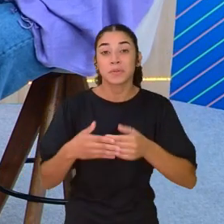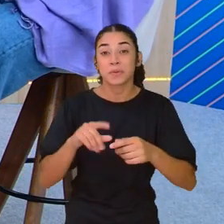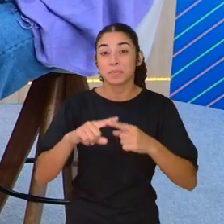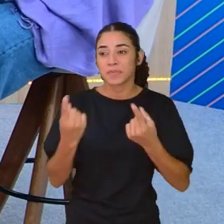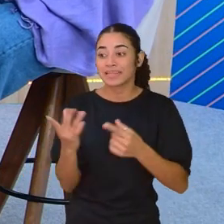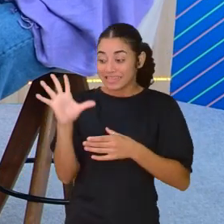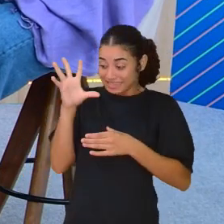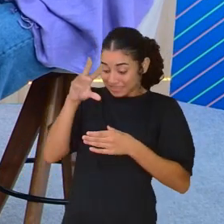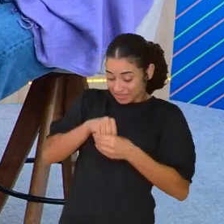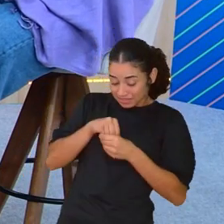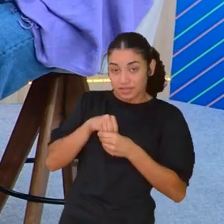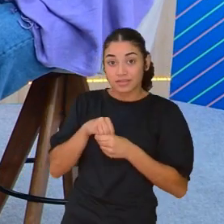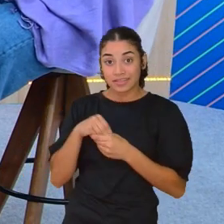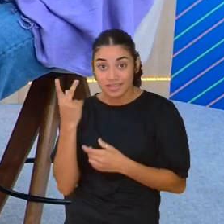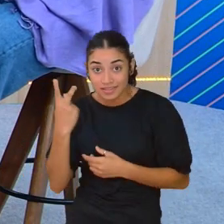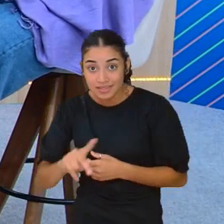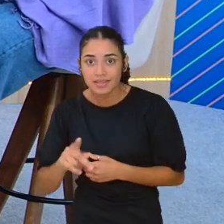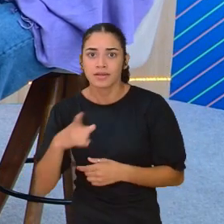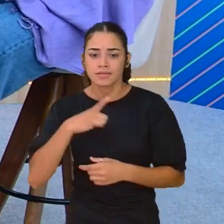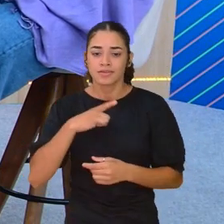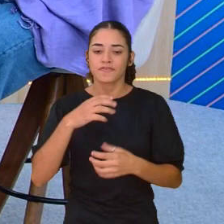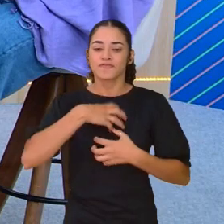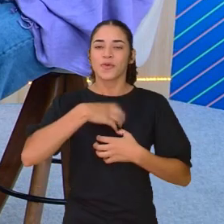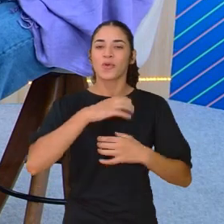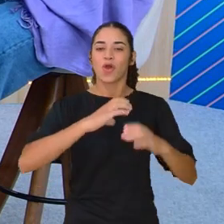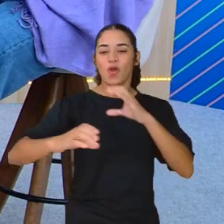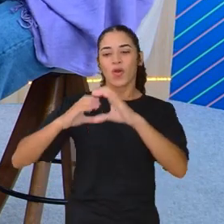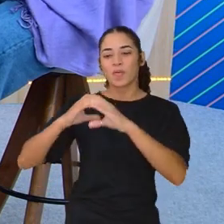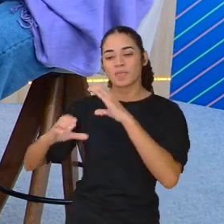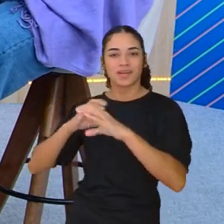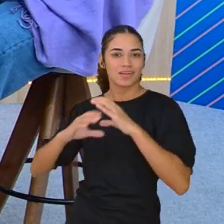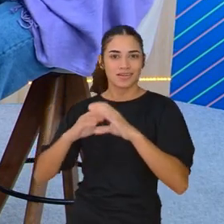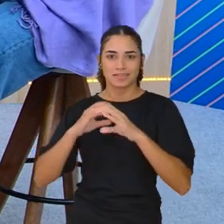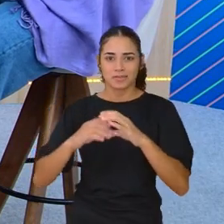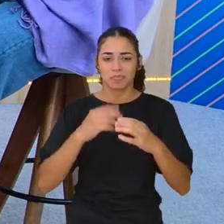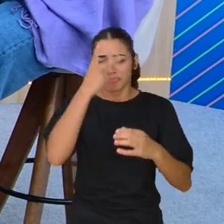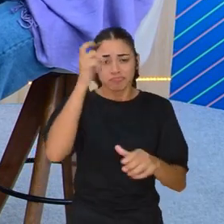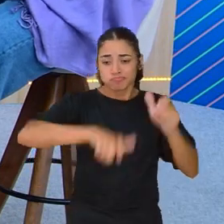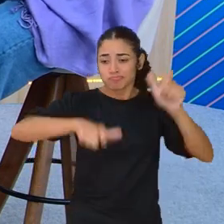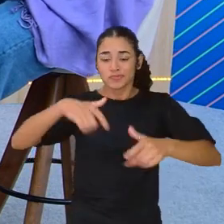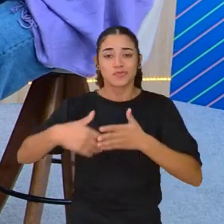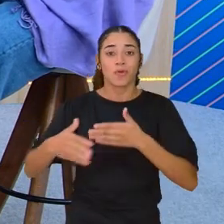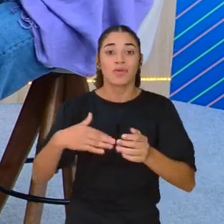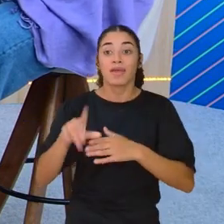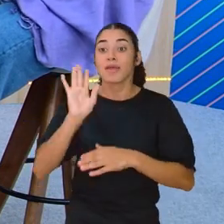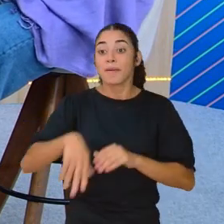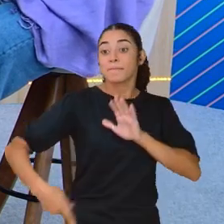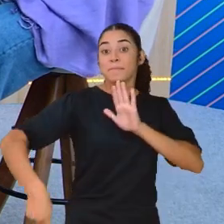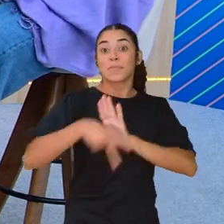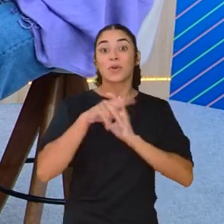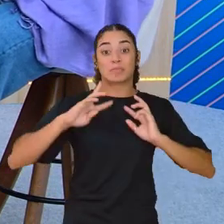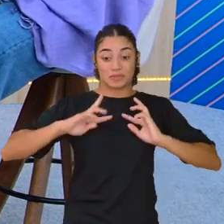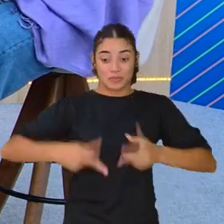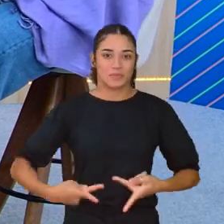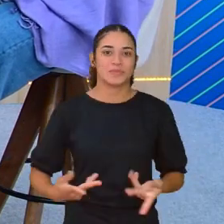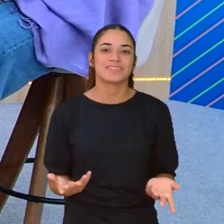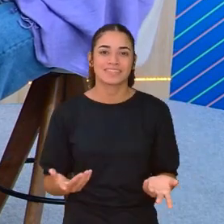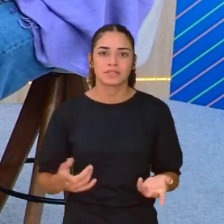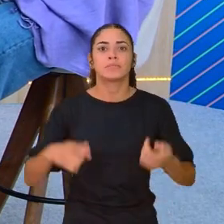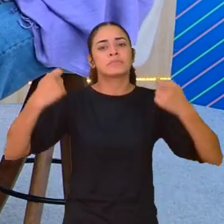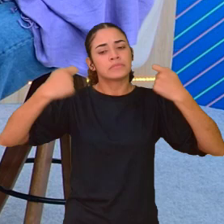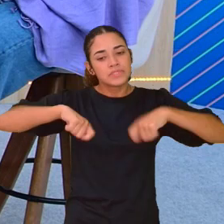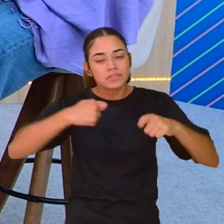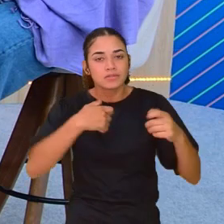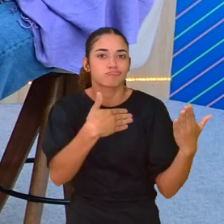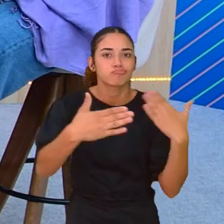se comunicar comigo e com o mundo. A comunicação é nato do ser humano, não é? Exato! ser humano precisa se